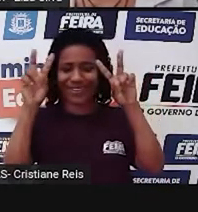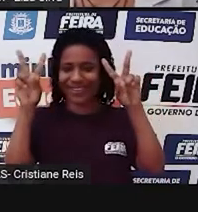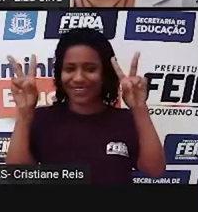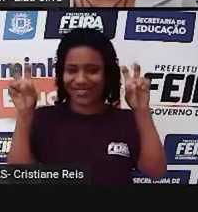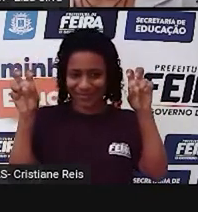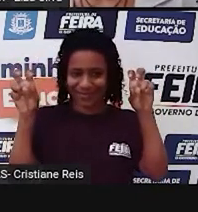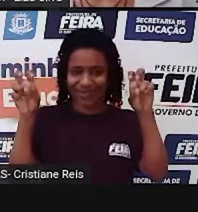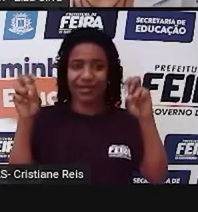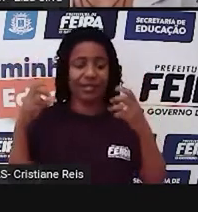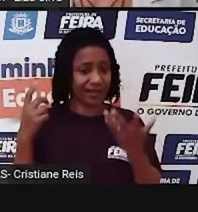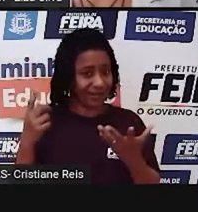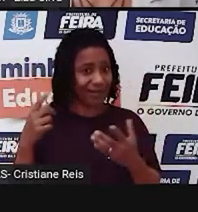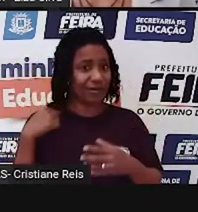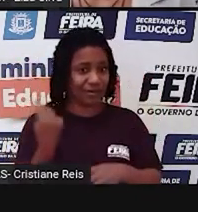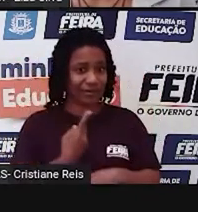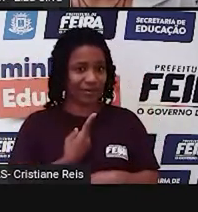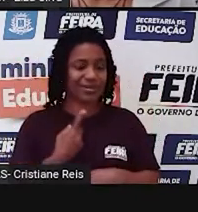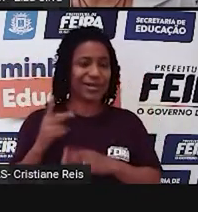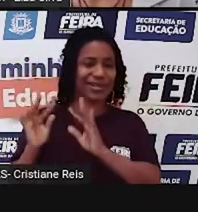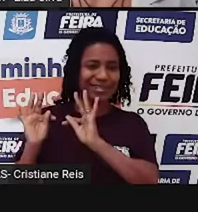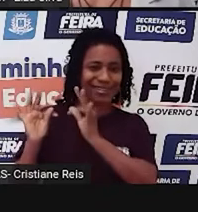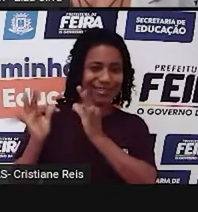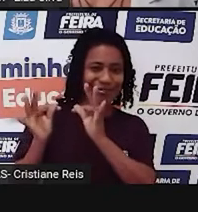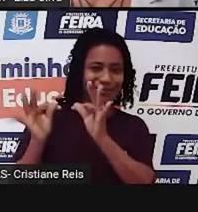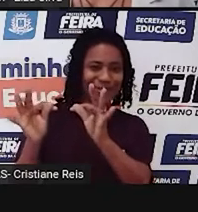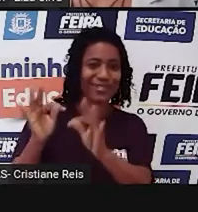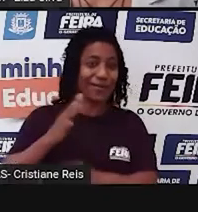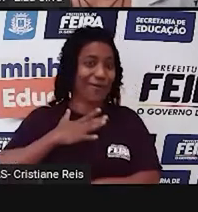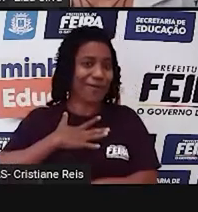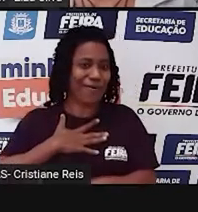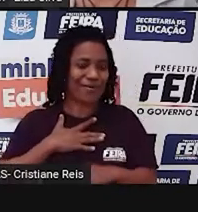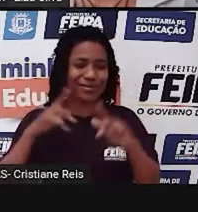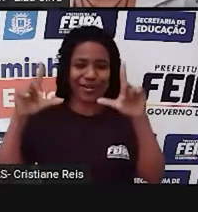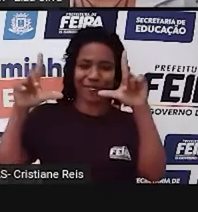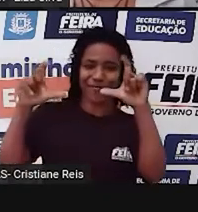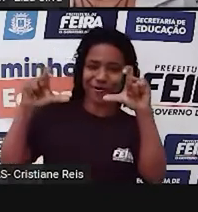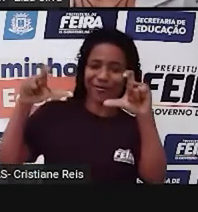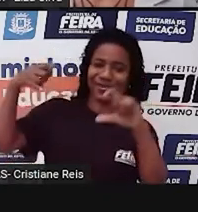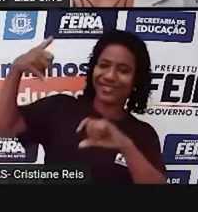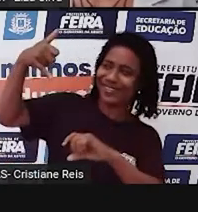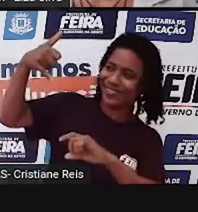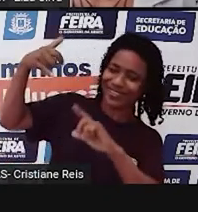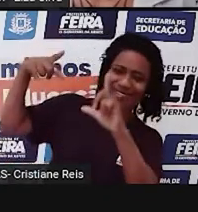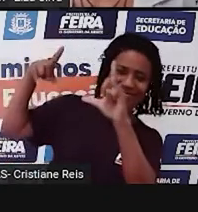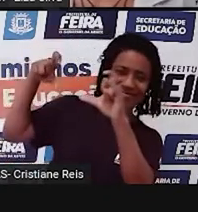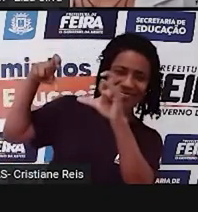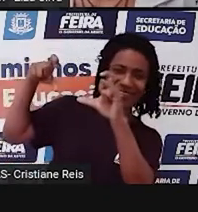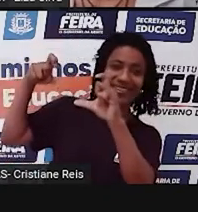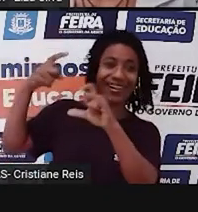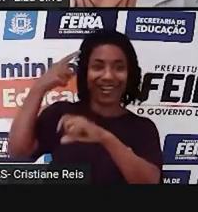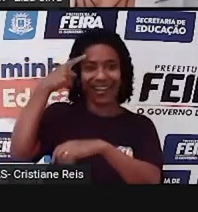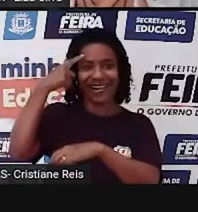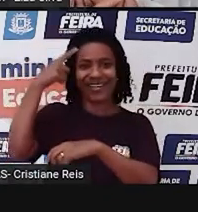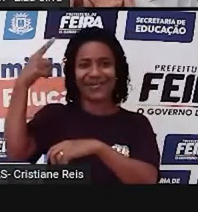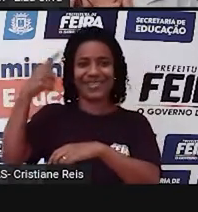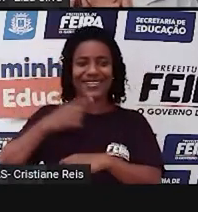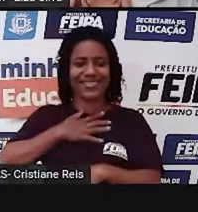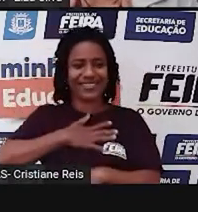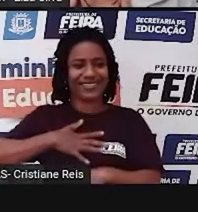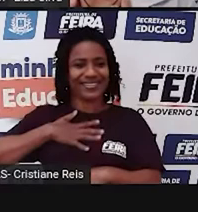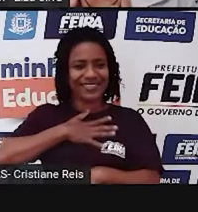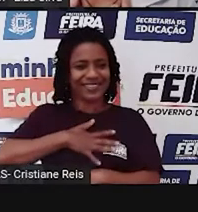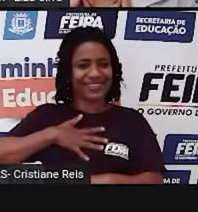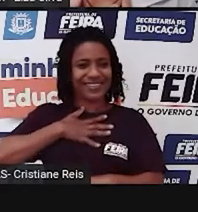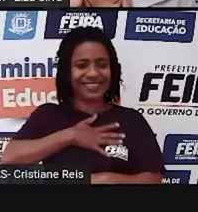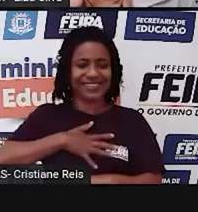utilizado por nós para recordarmos momentos inesquecíveis. Na maioria das vezes, momentos